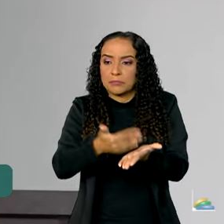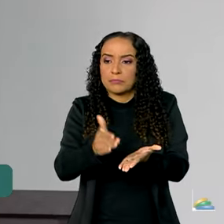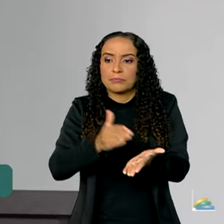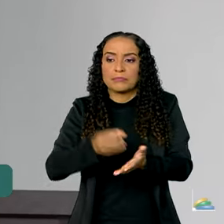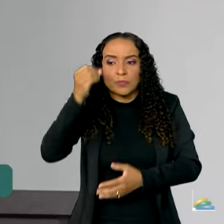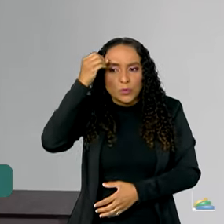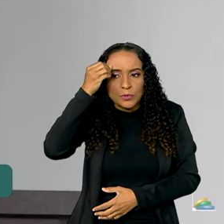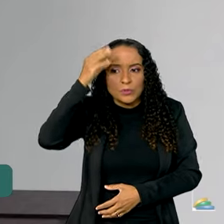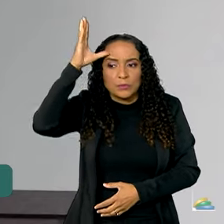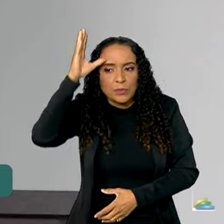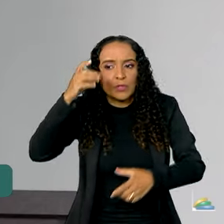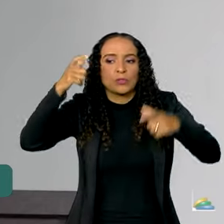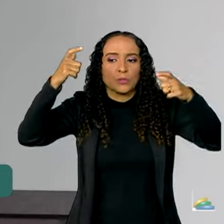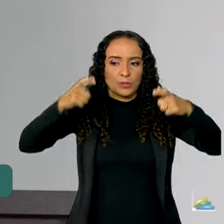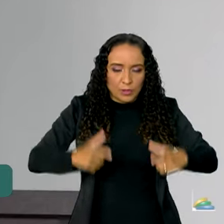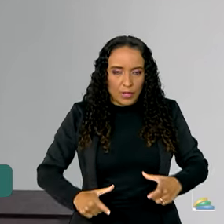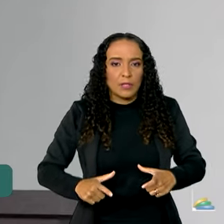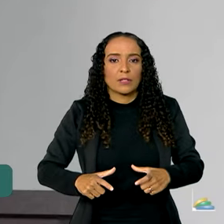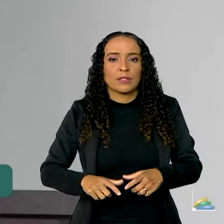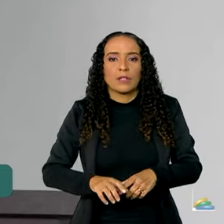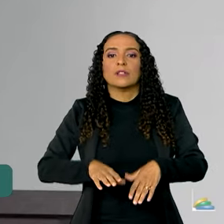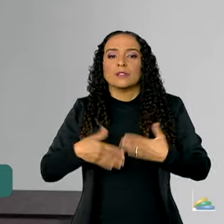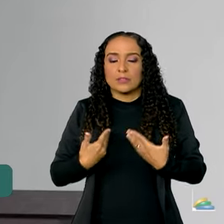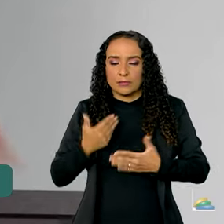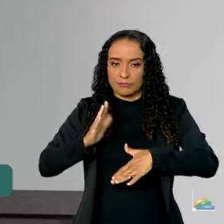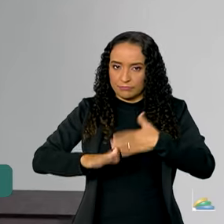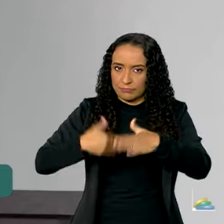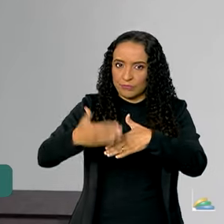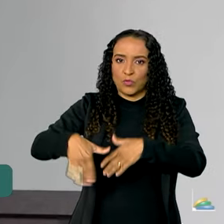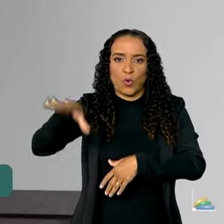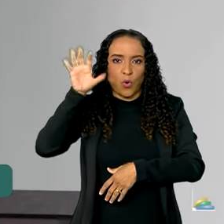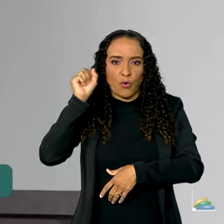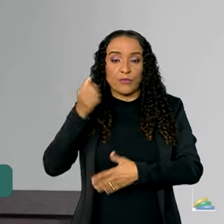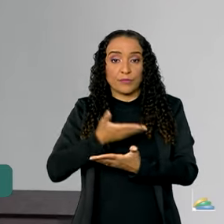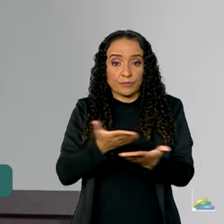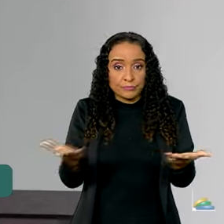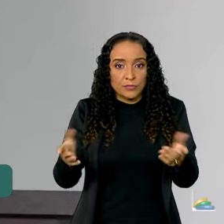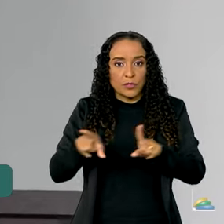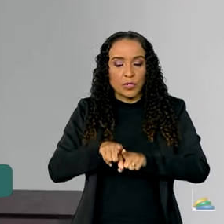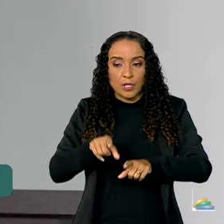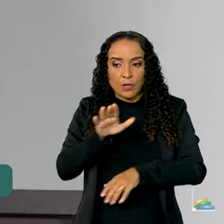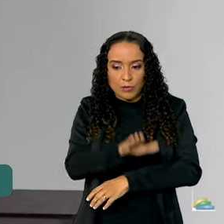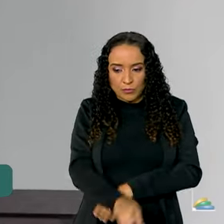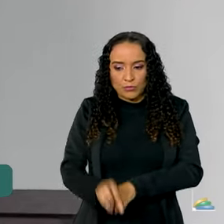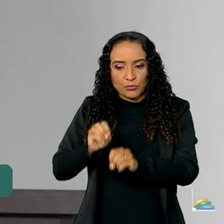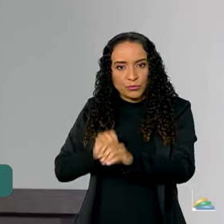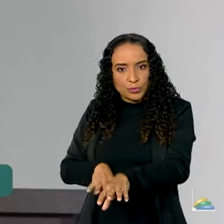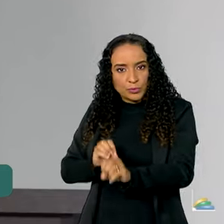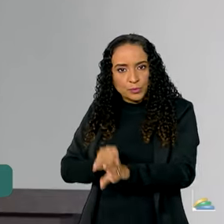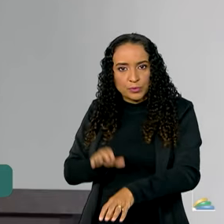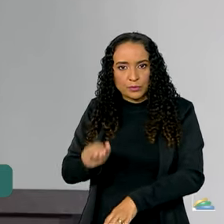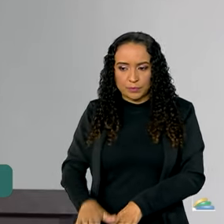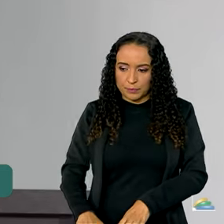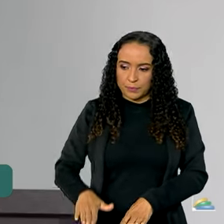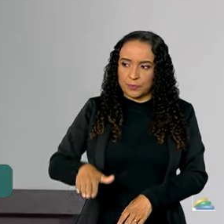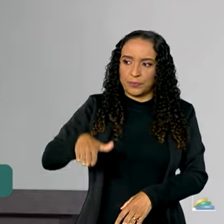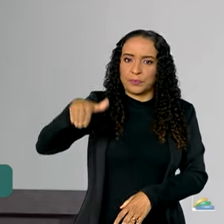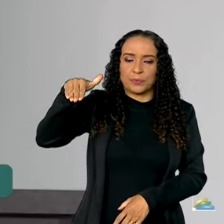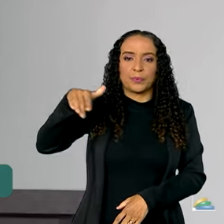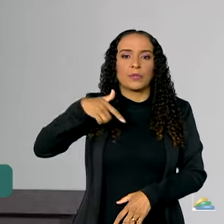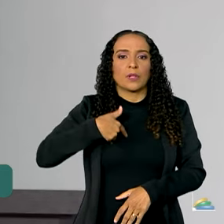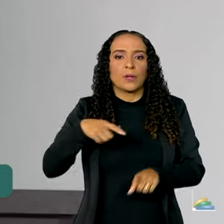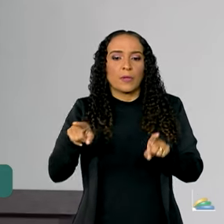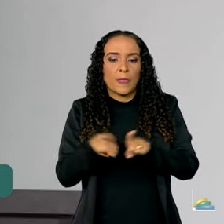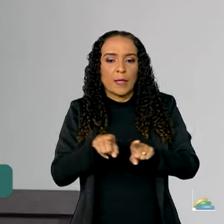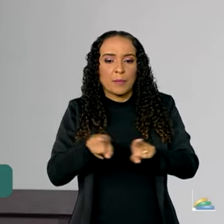conhecimento e o seu lugar. Então, eu cresci ouvindo isso, eu fui criada e eu posso dizer que eu fui